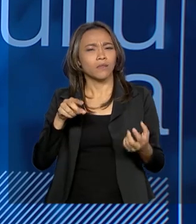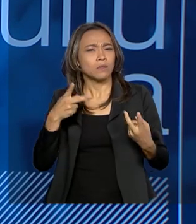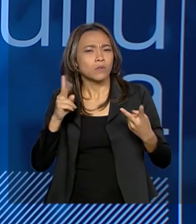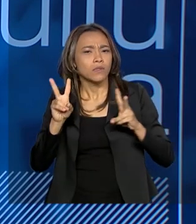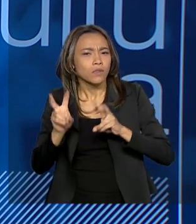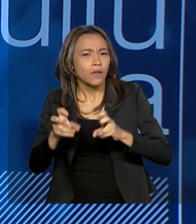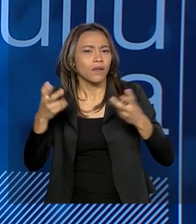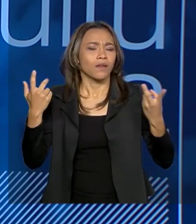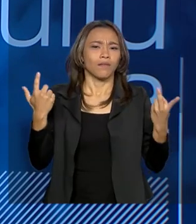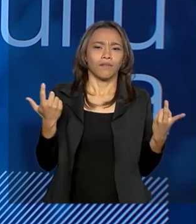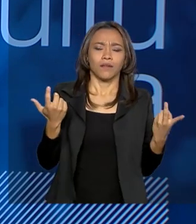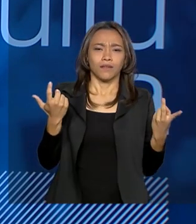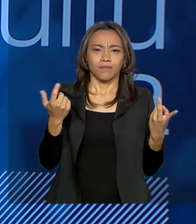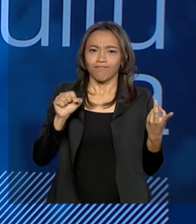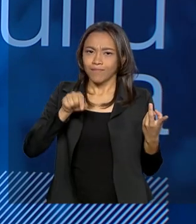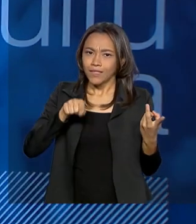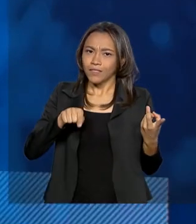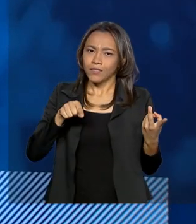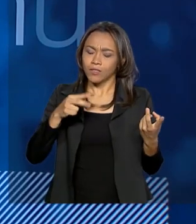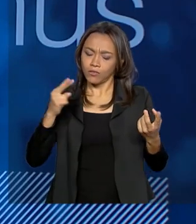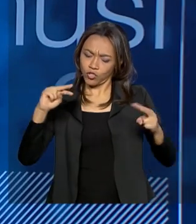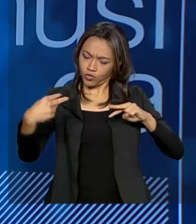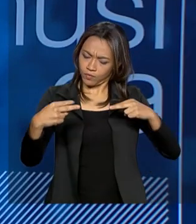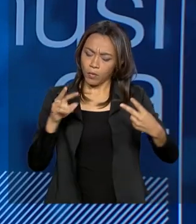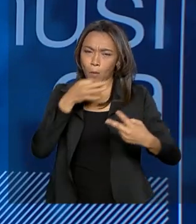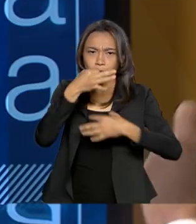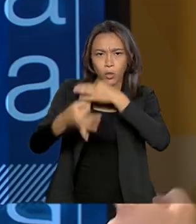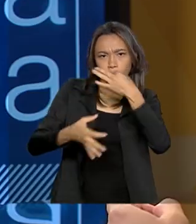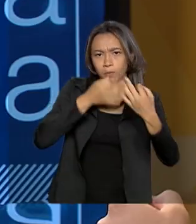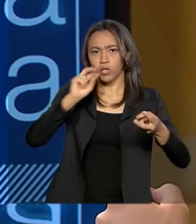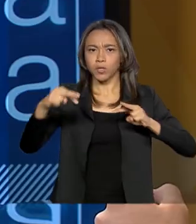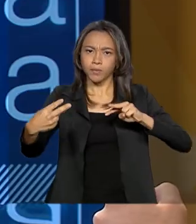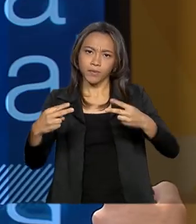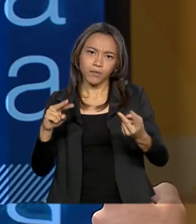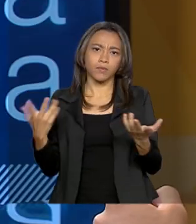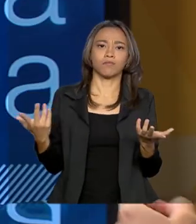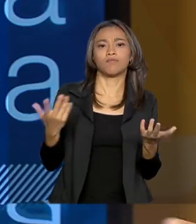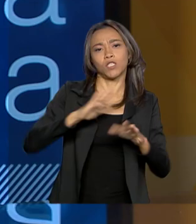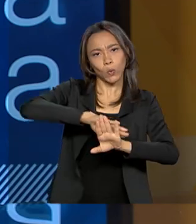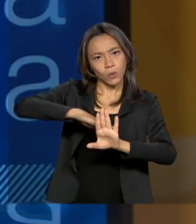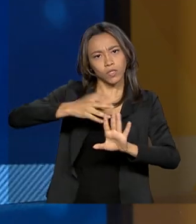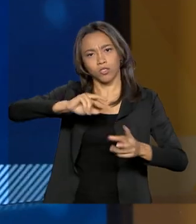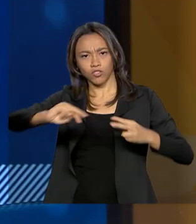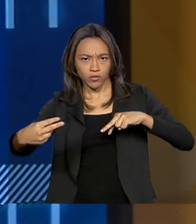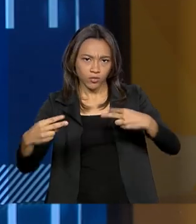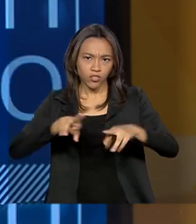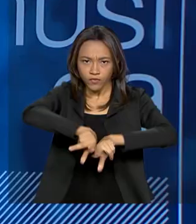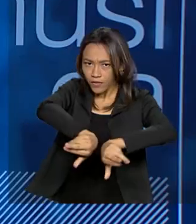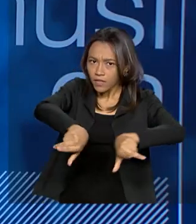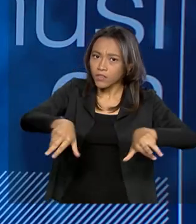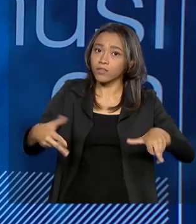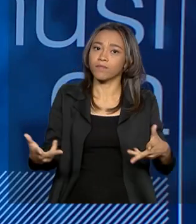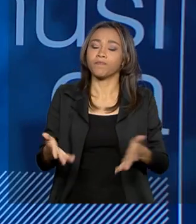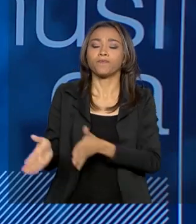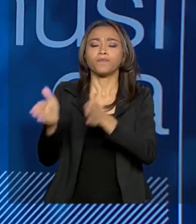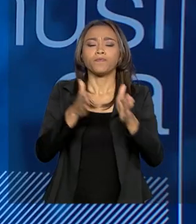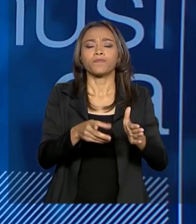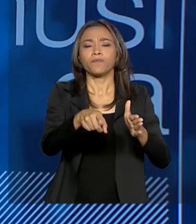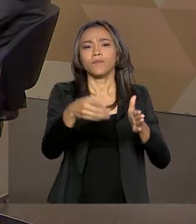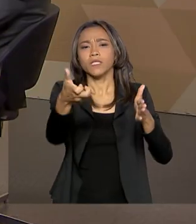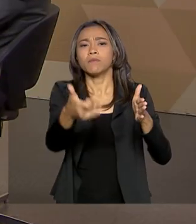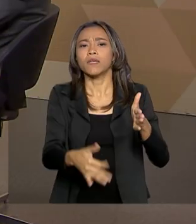enredos de pontos de vista político-partidários, pontos de vista ideológicos. Então, assim... E esses editais